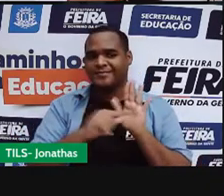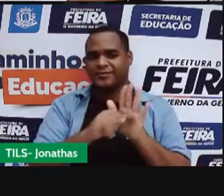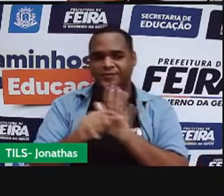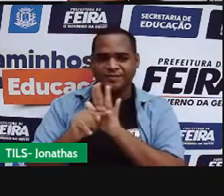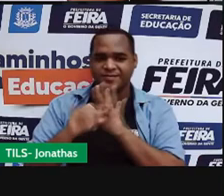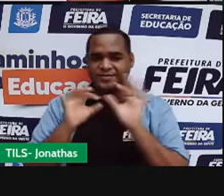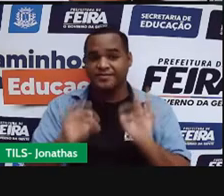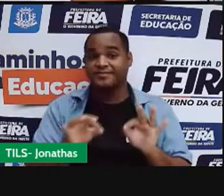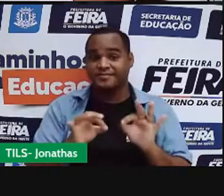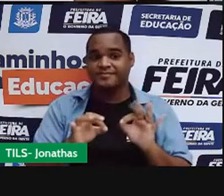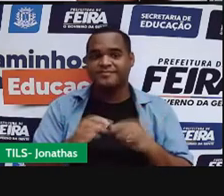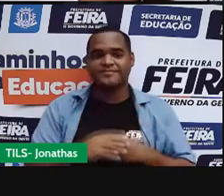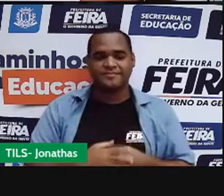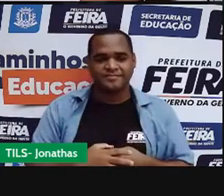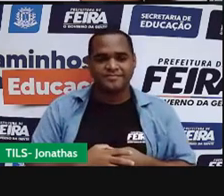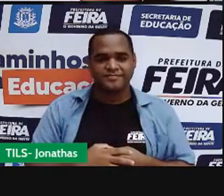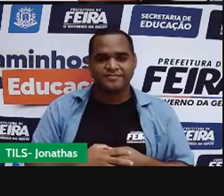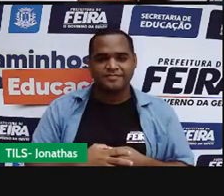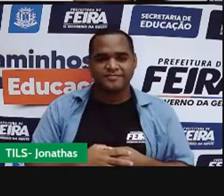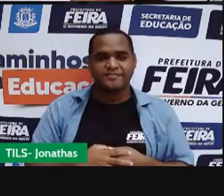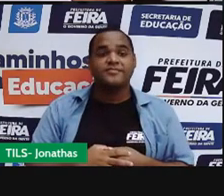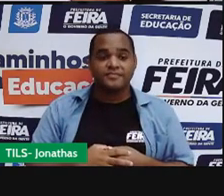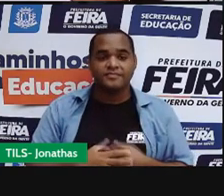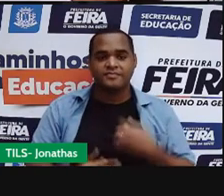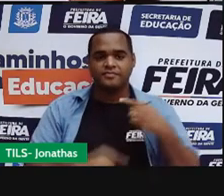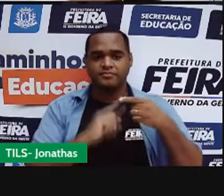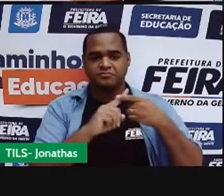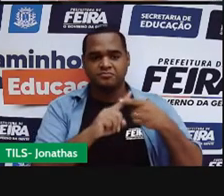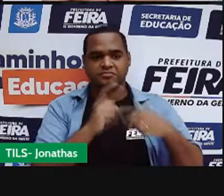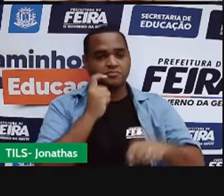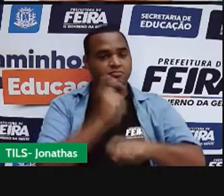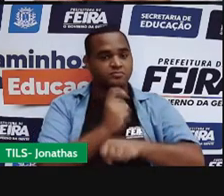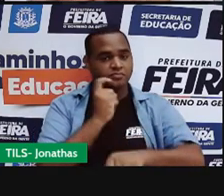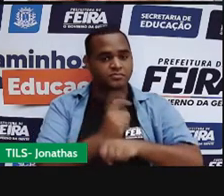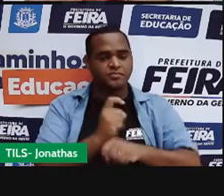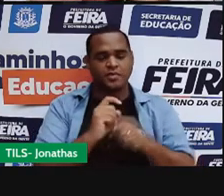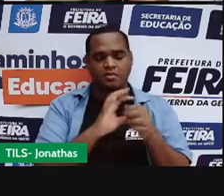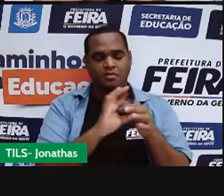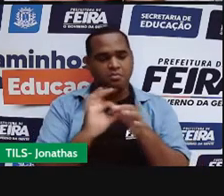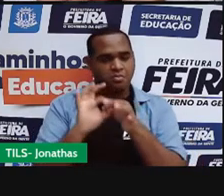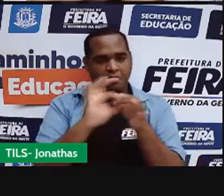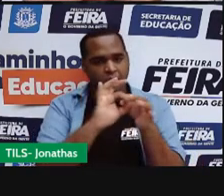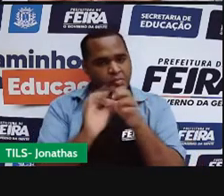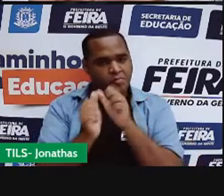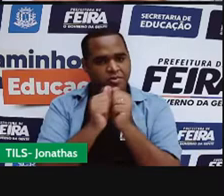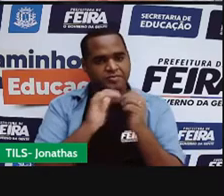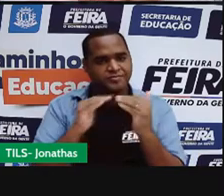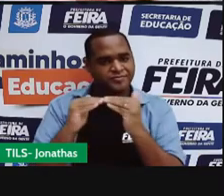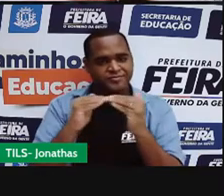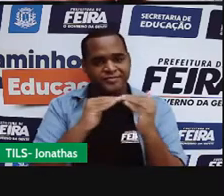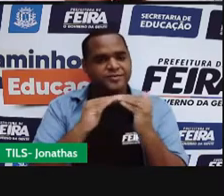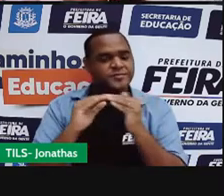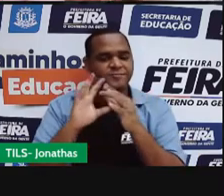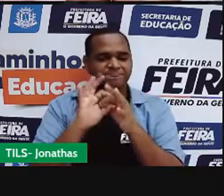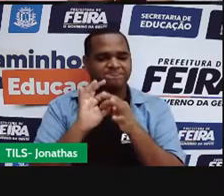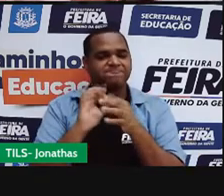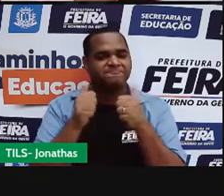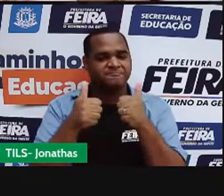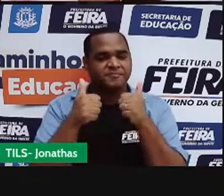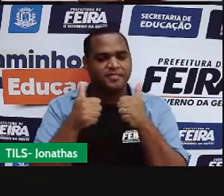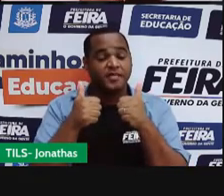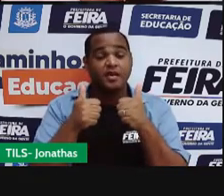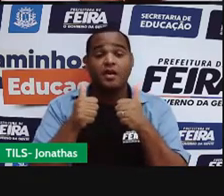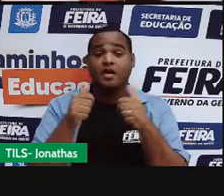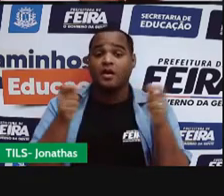No caso das matérias em estado sólido, os átomos estão todos juntinhos ali, aglomerados, grudadinhos e essa